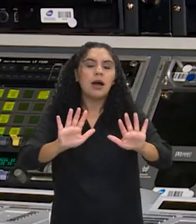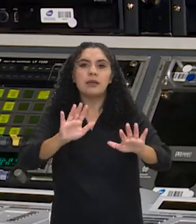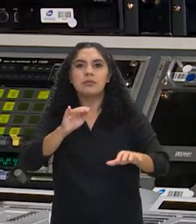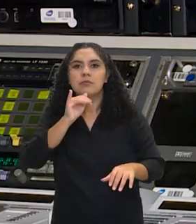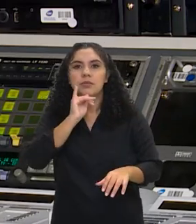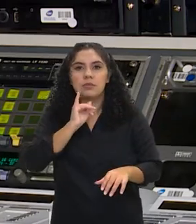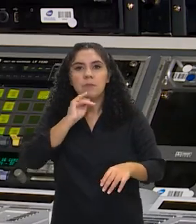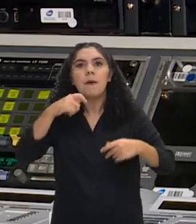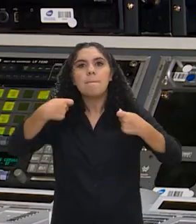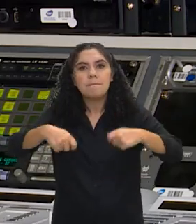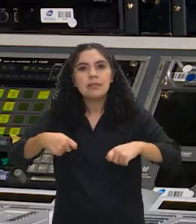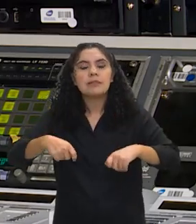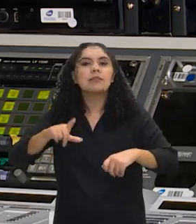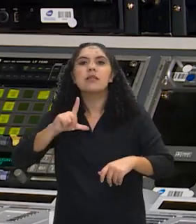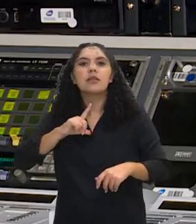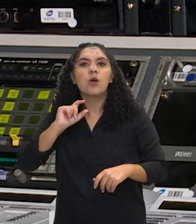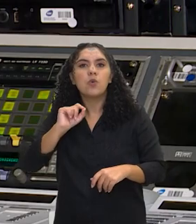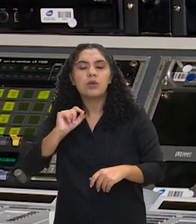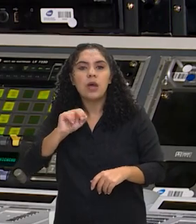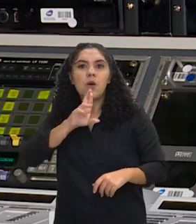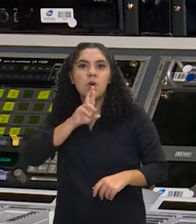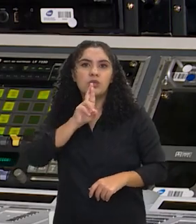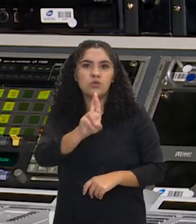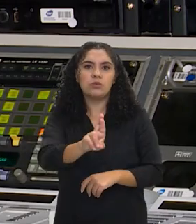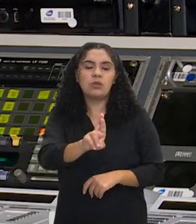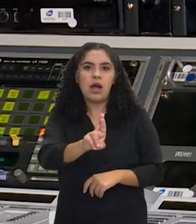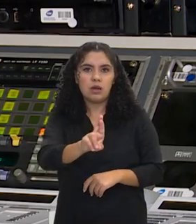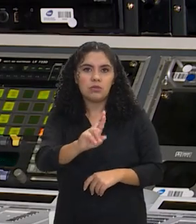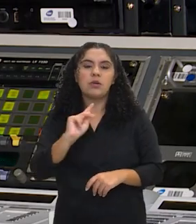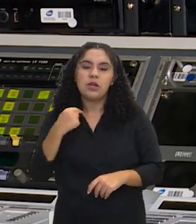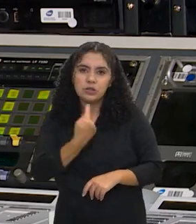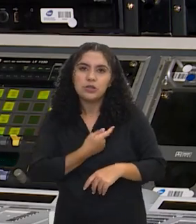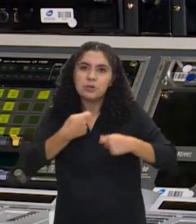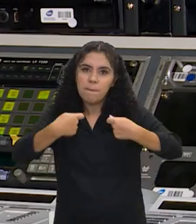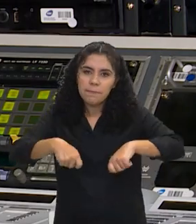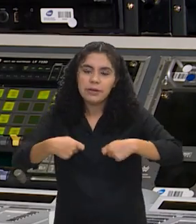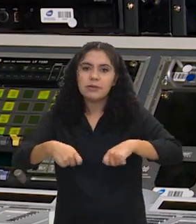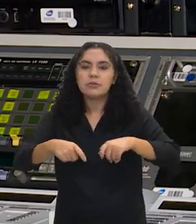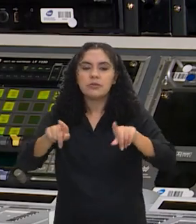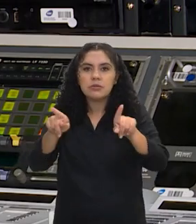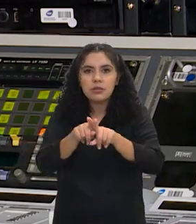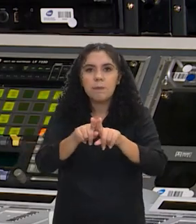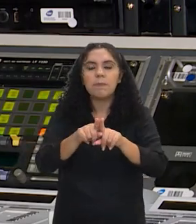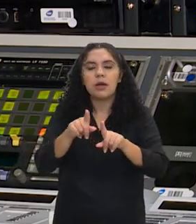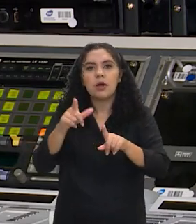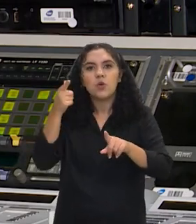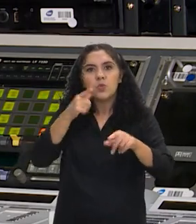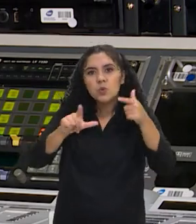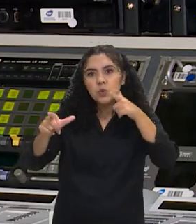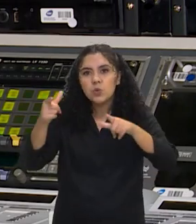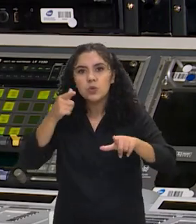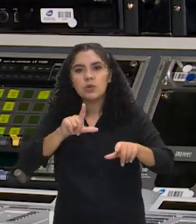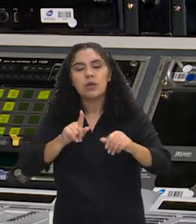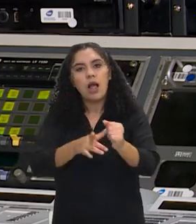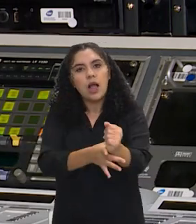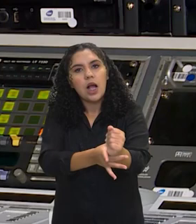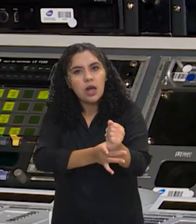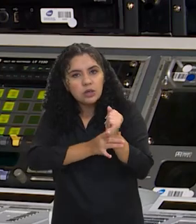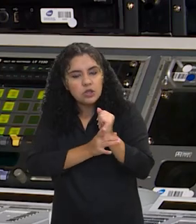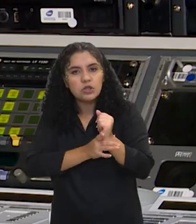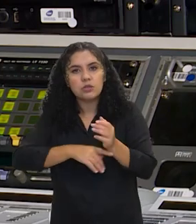Não adianta a gente montar comitê se ele não conseguir diminuir o índice de desinformação sobre essas questões ou, no mínimo,